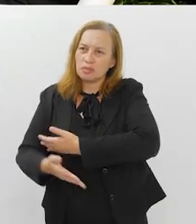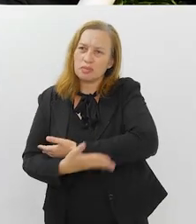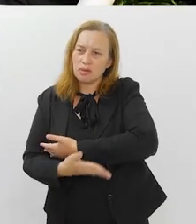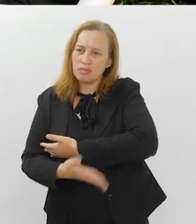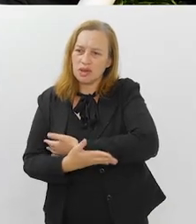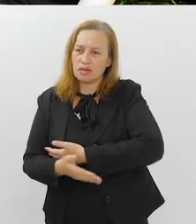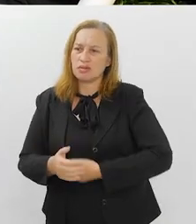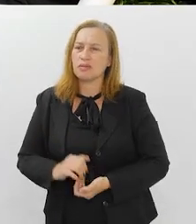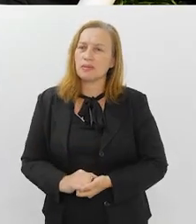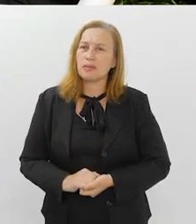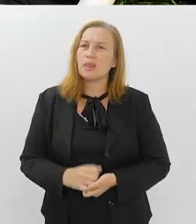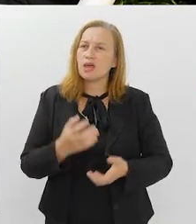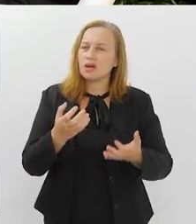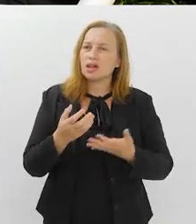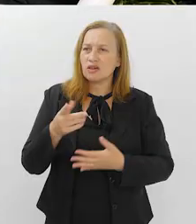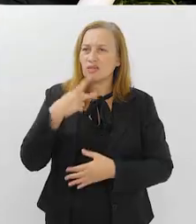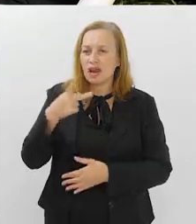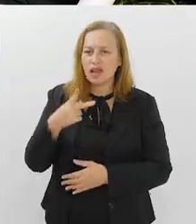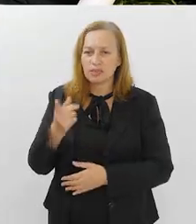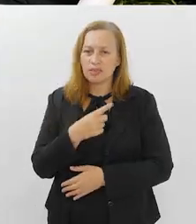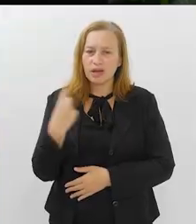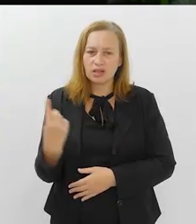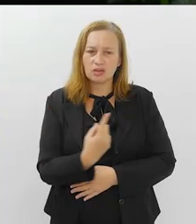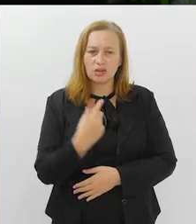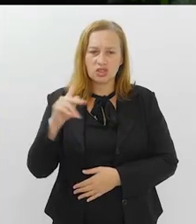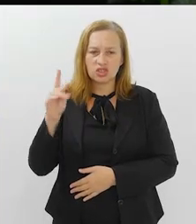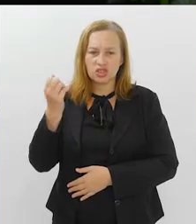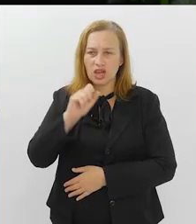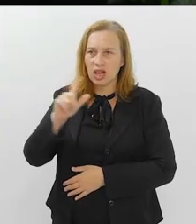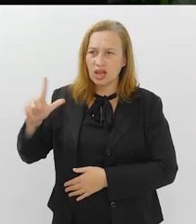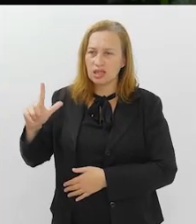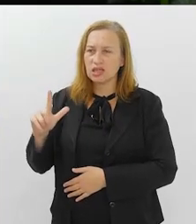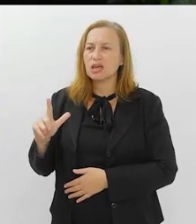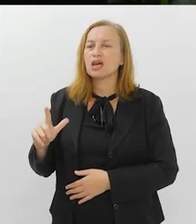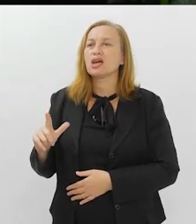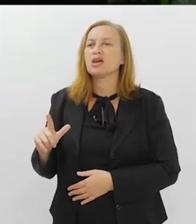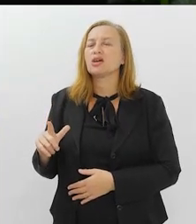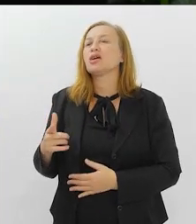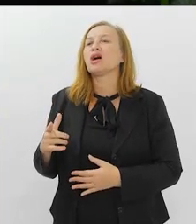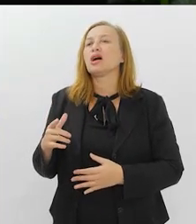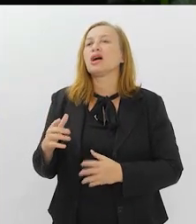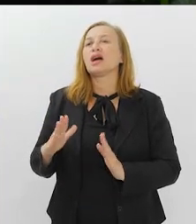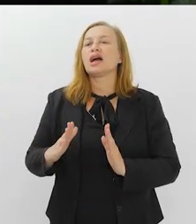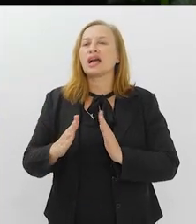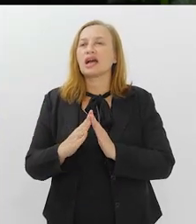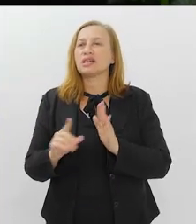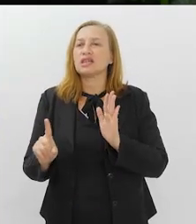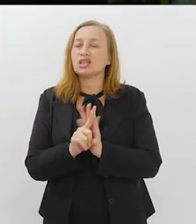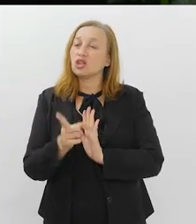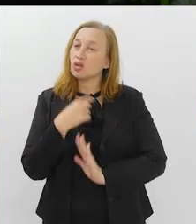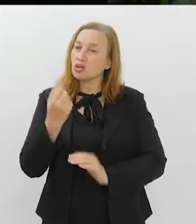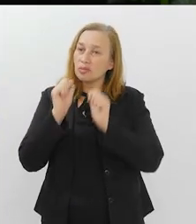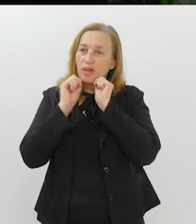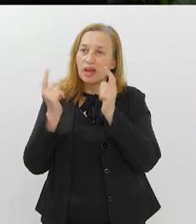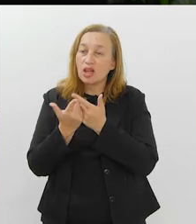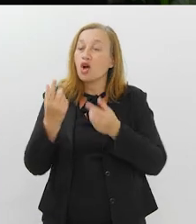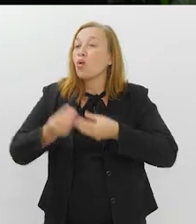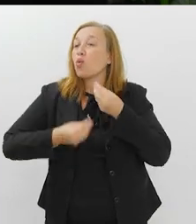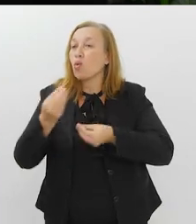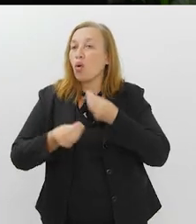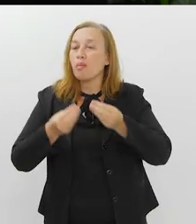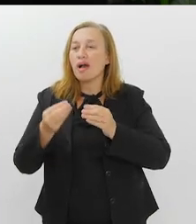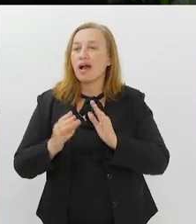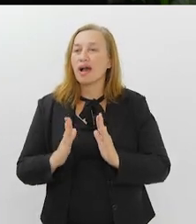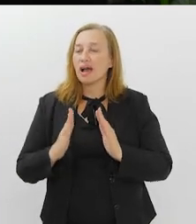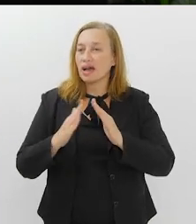doutora Isabela. Chávez, queria que você falasse para a gente de que forma que as casas legislativas, a gente está aqui dentro da Alerje, de que